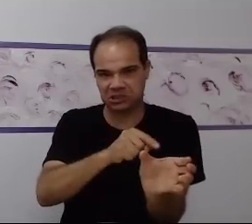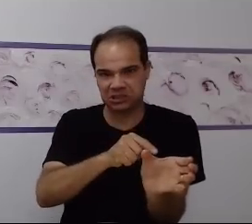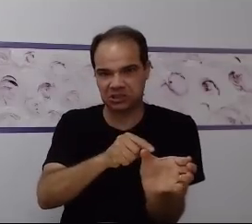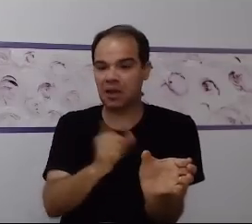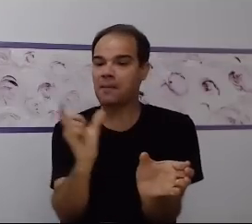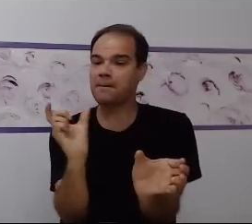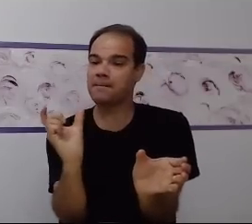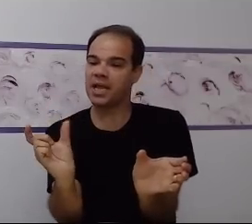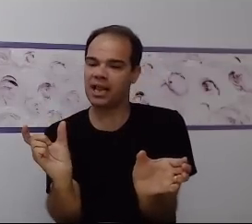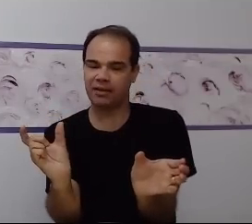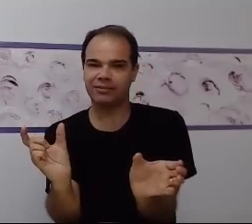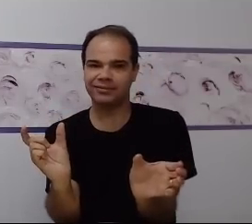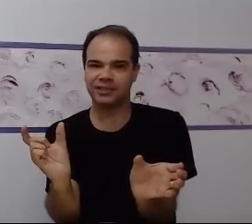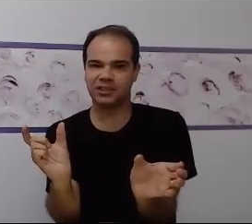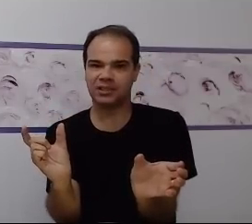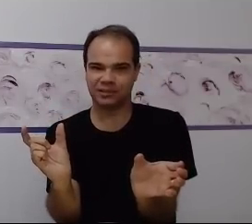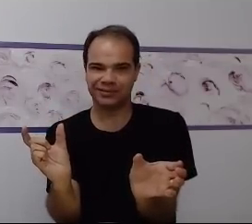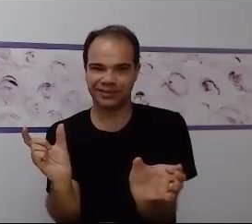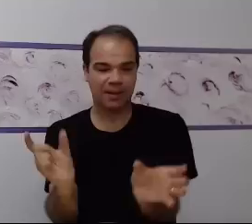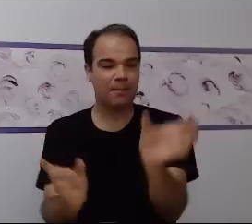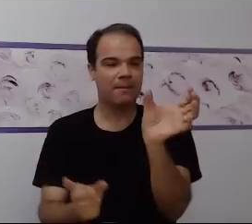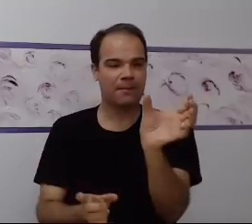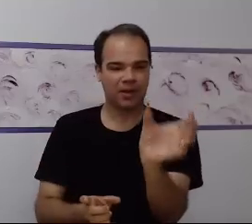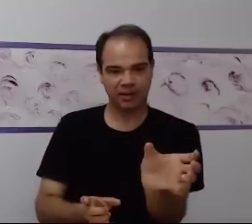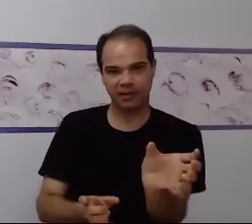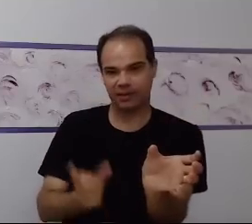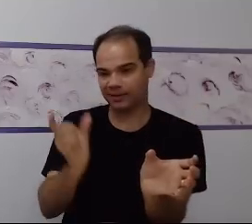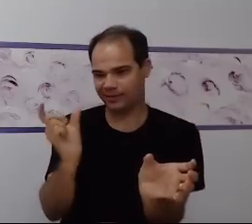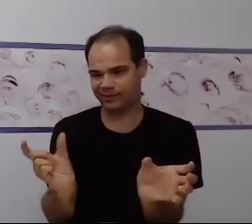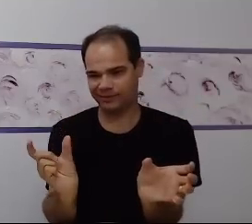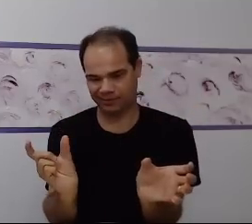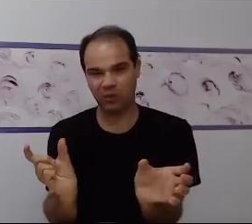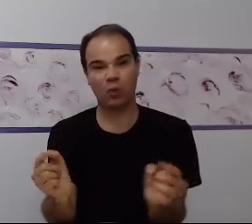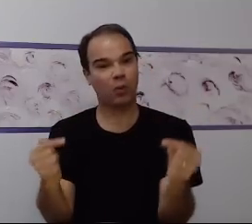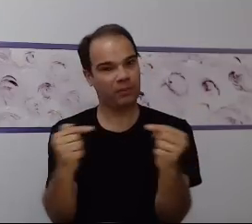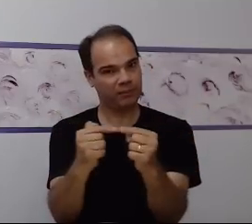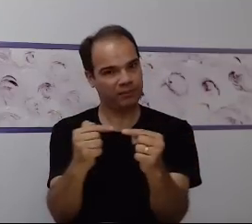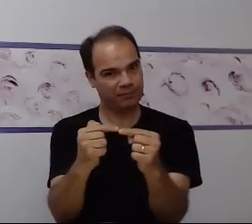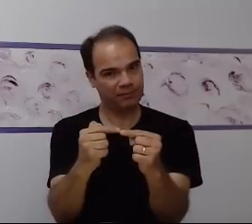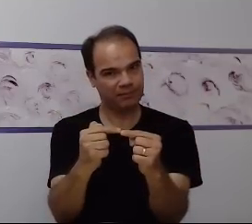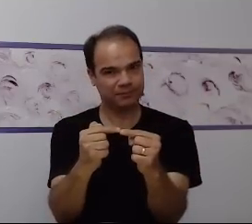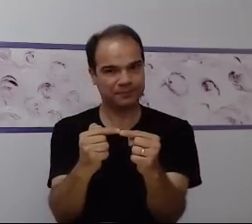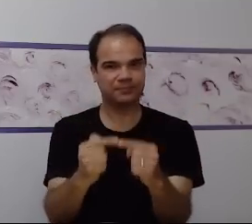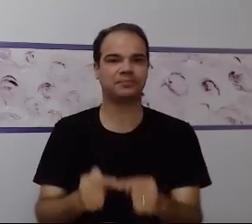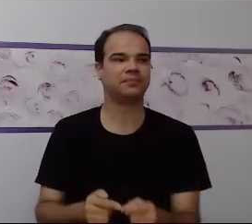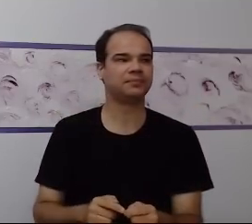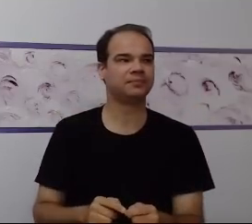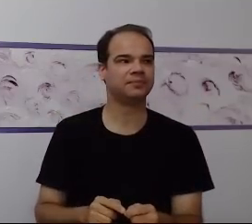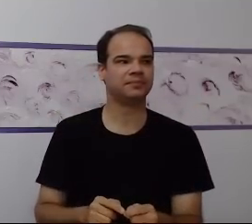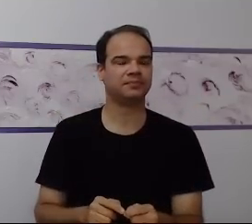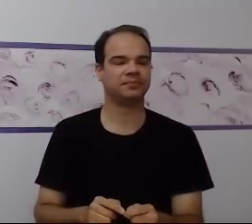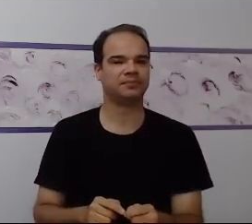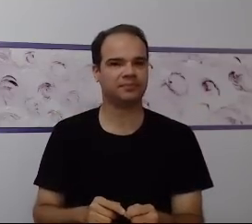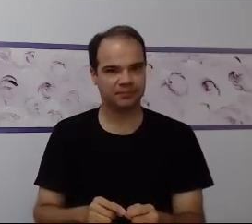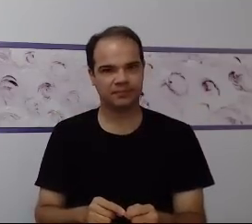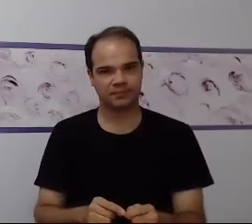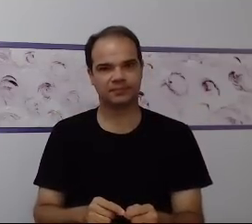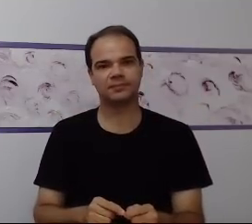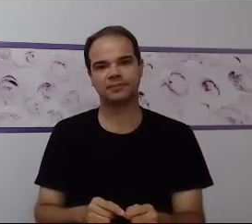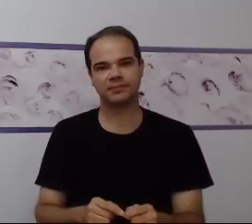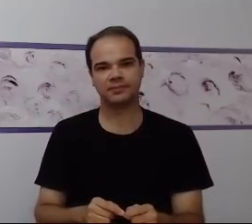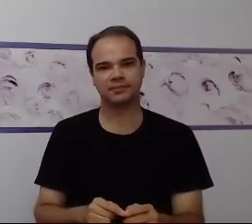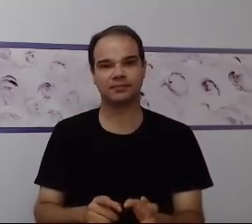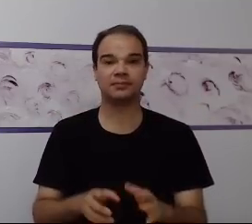eu passar para imagem objeto, para depois eu chegar na imagem com a imagem. Mas, quando eu estou trabalhando tudo isso, eu estou trabalhando uma